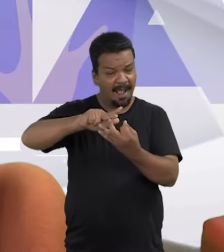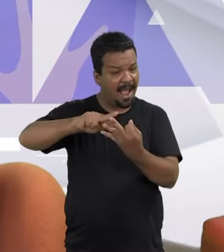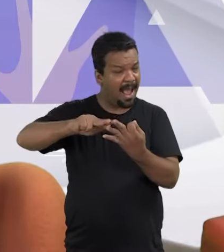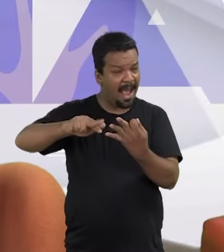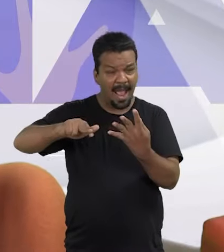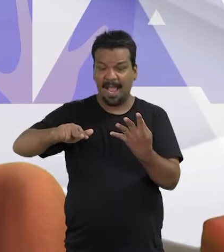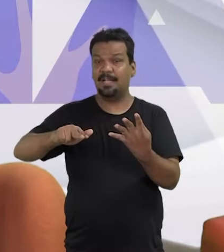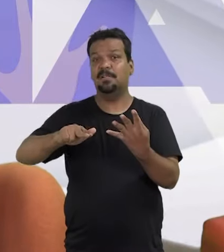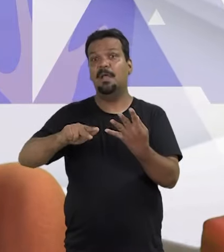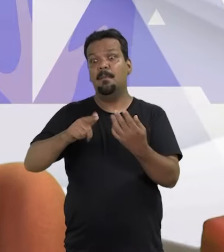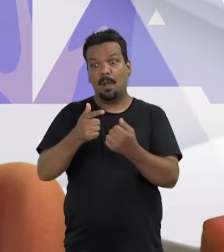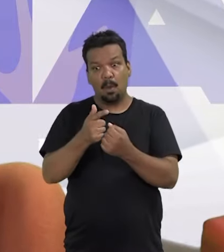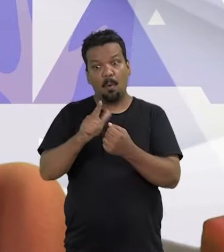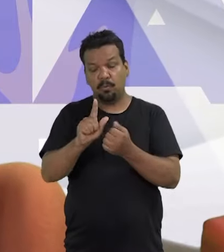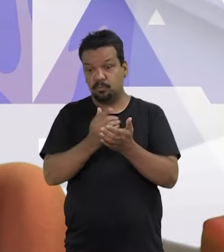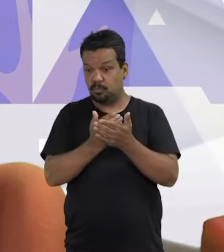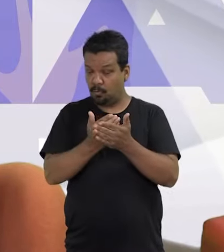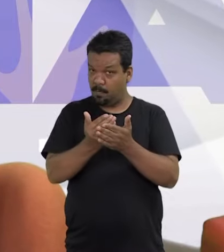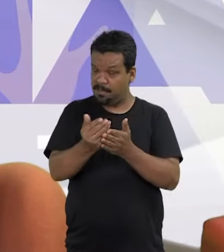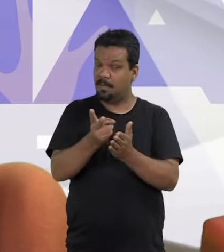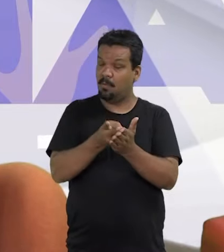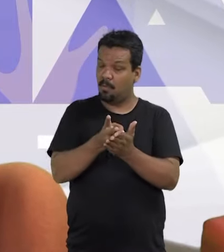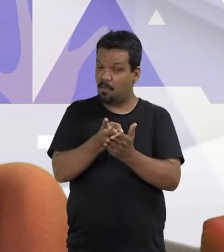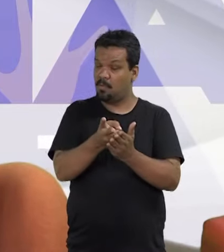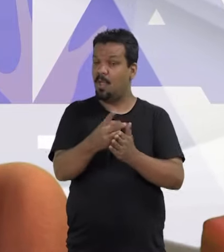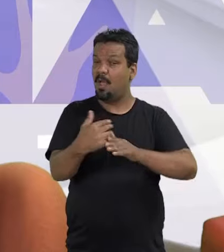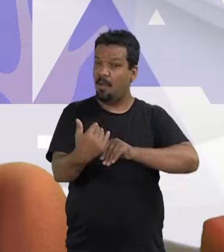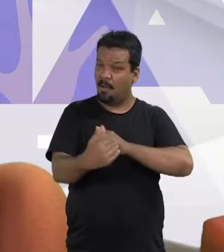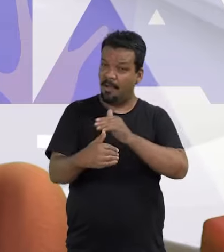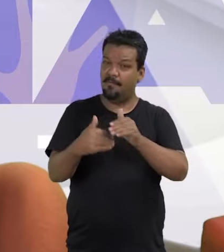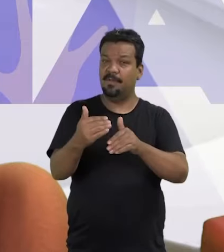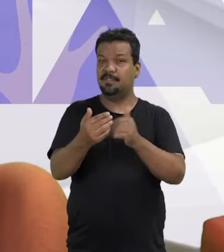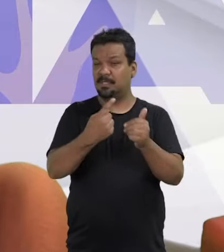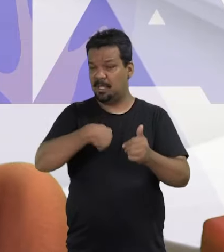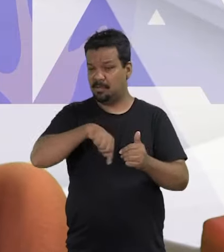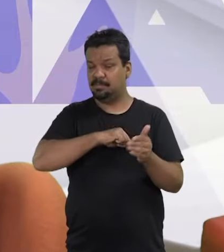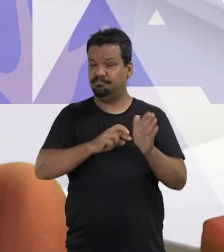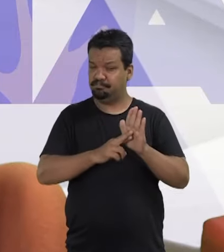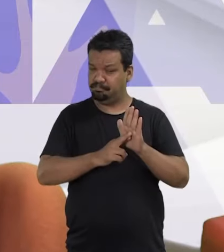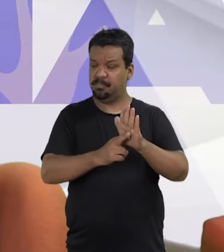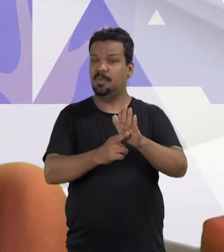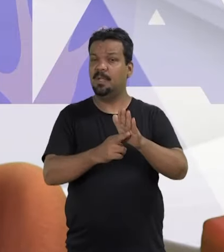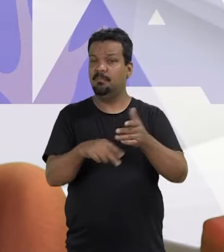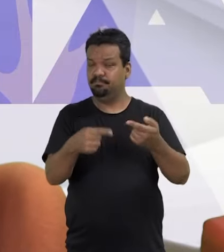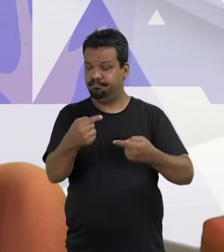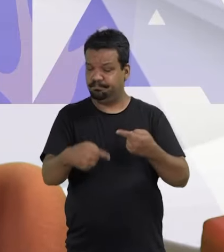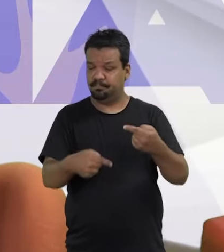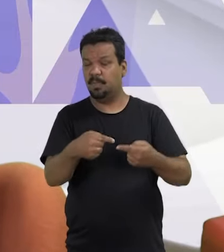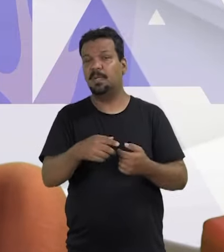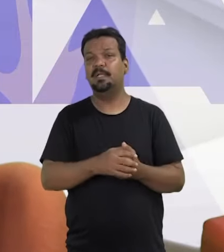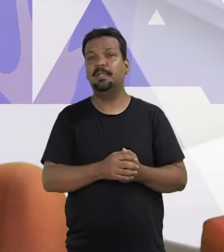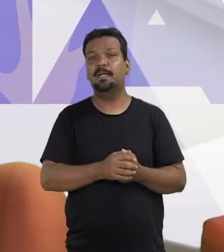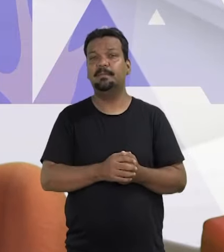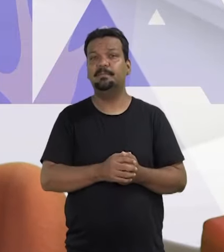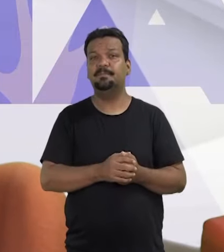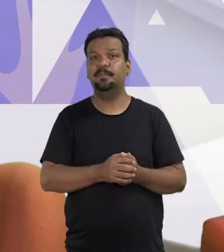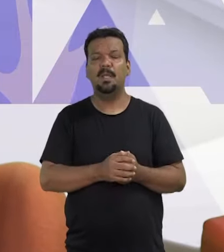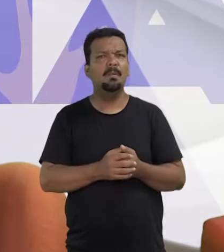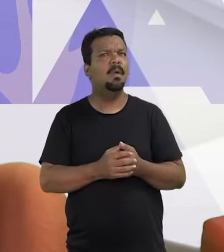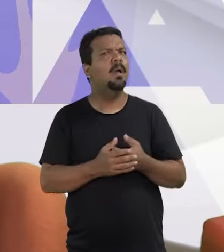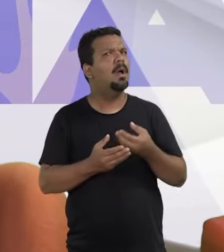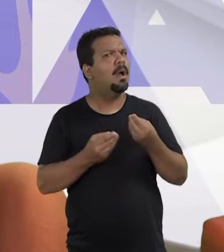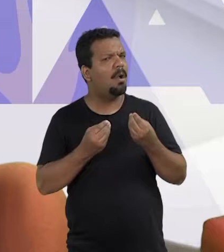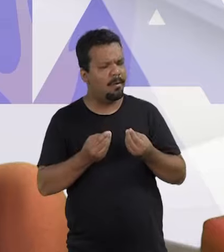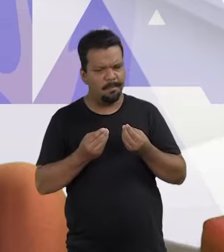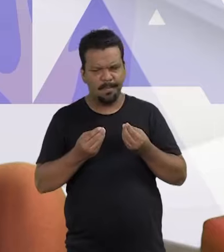travadas para que outros passos fossem dados para continuar o avanço de nossa representatividade política.